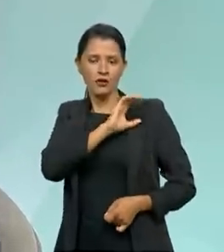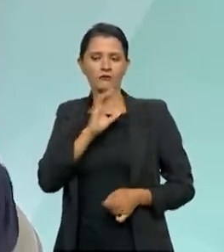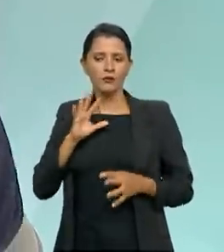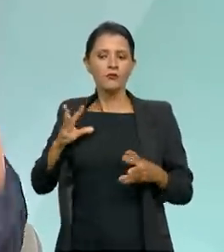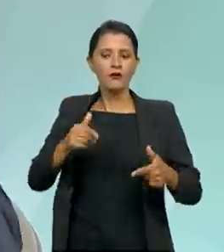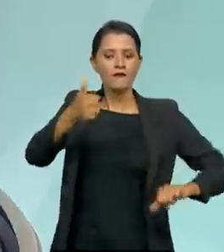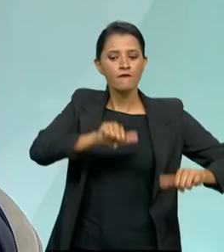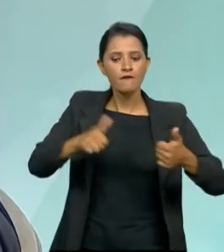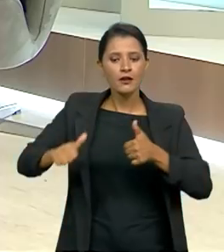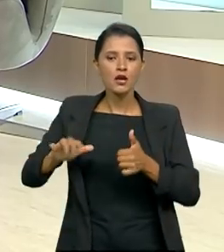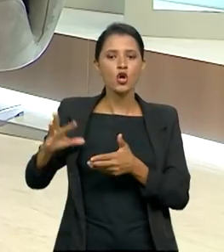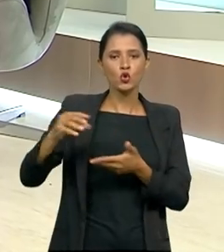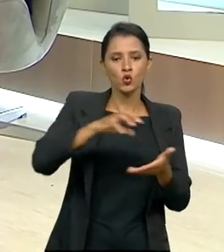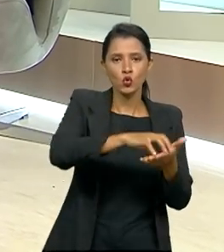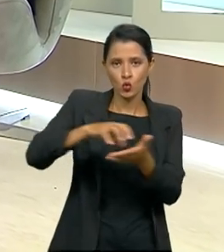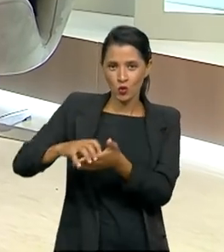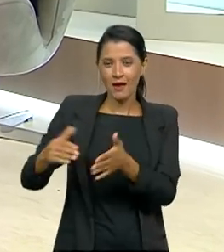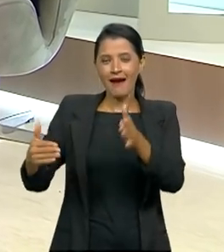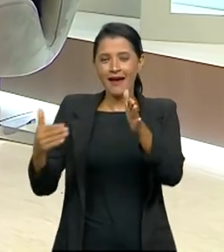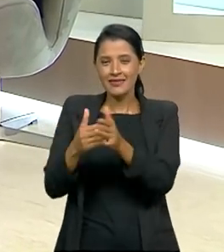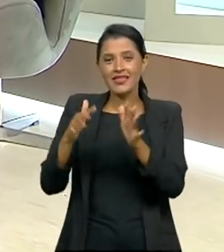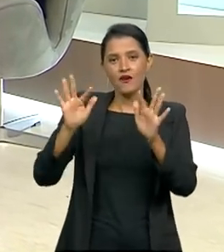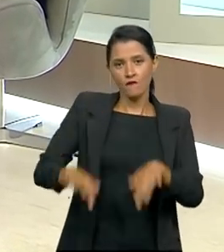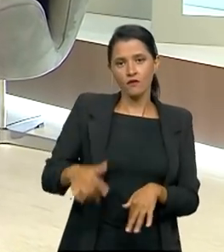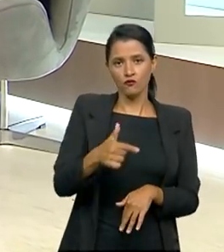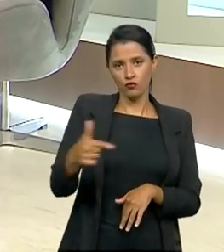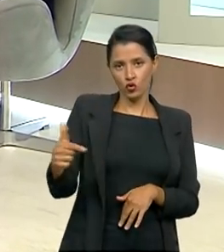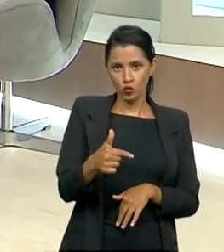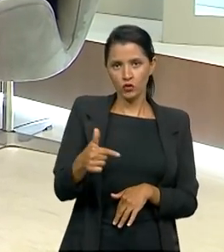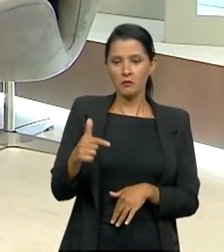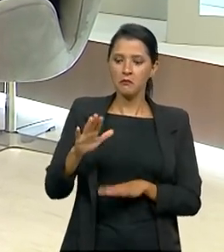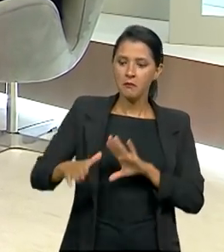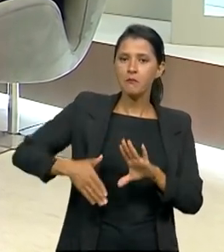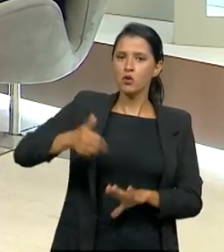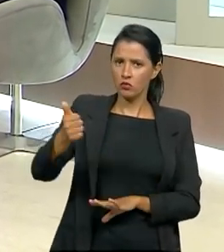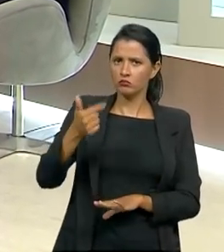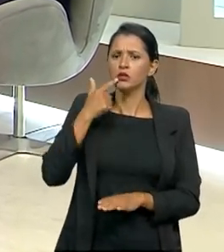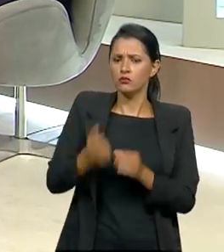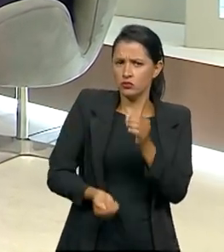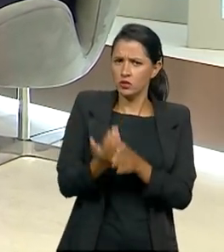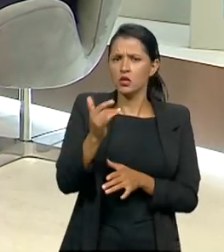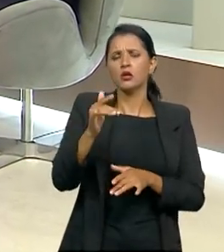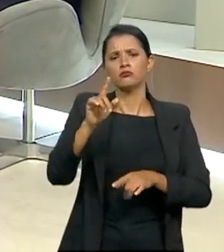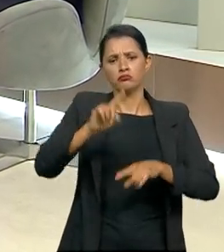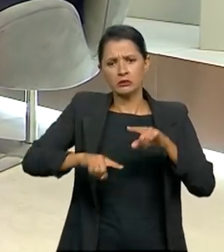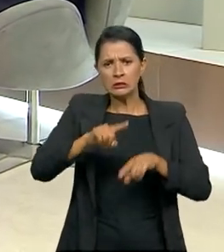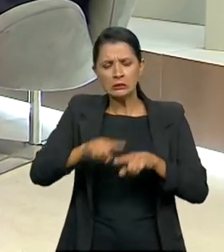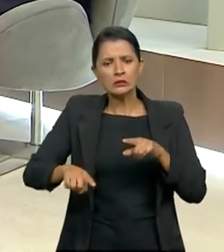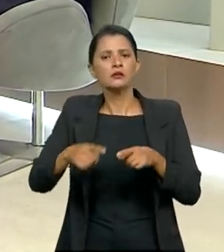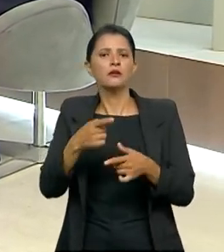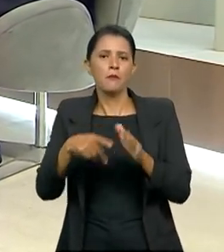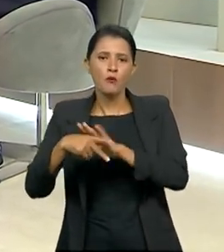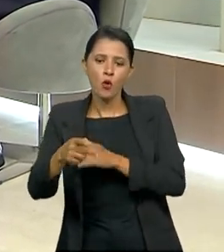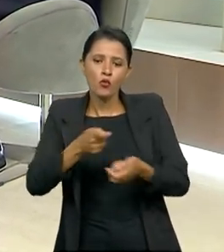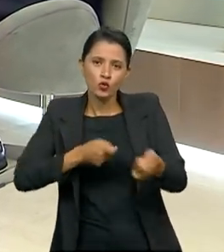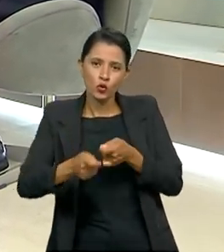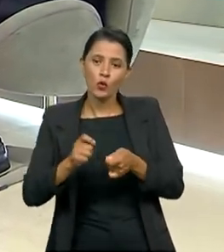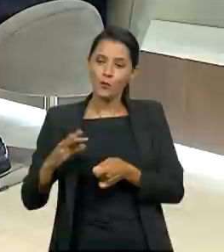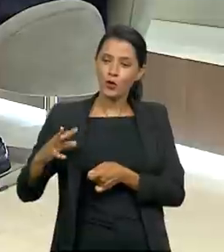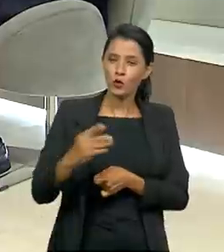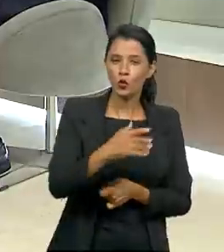governo até o final de 2022 para poder melhorá-los. Nós estamos criando ferramentas de controle que são para o governo inteiro.